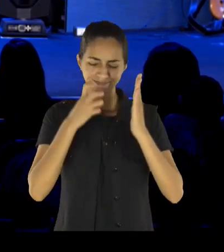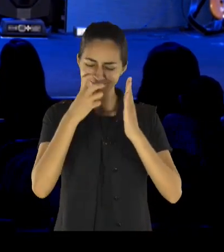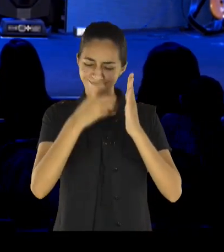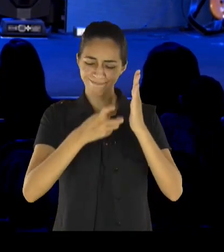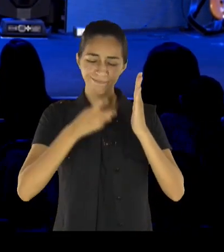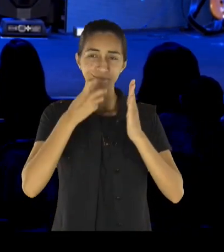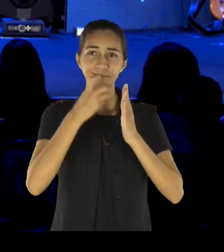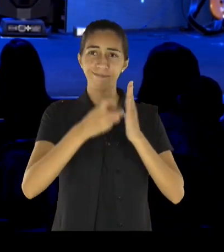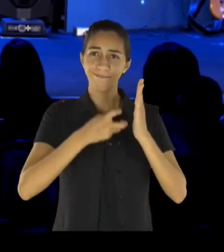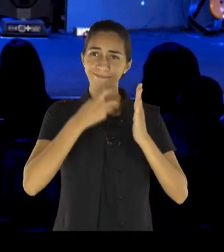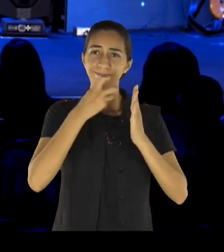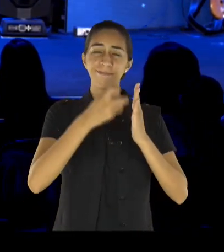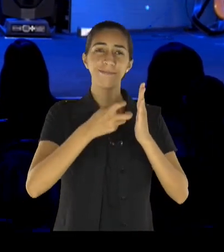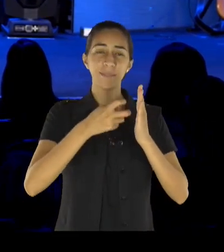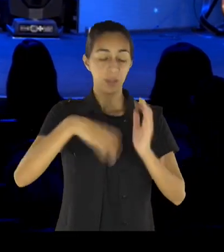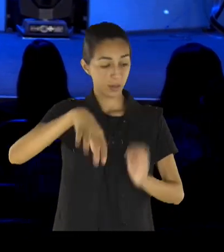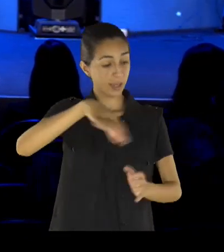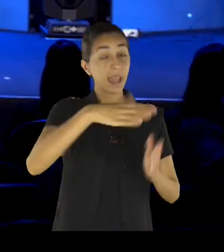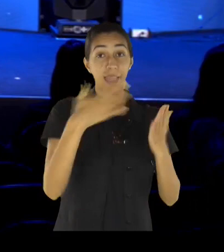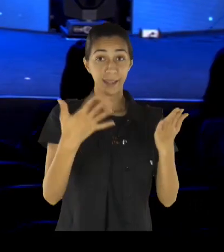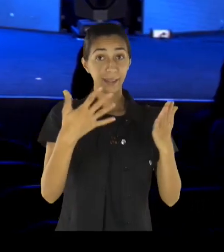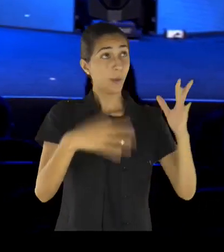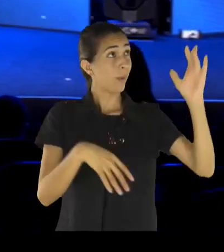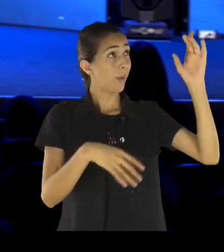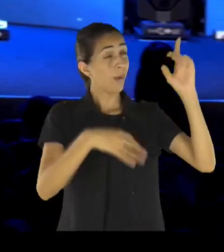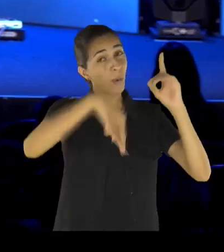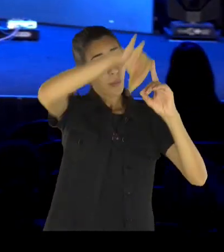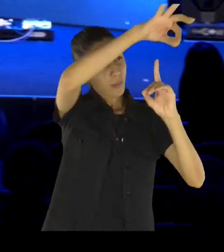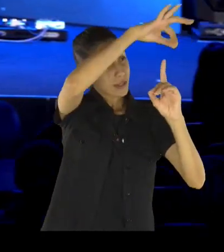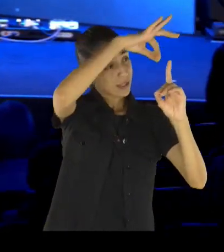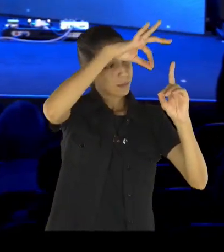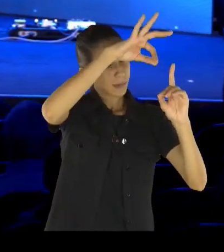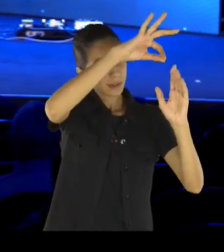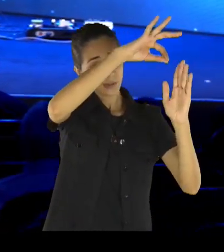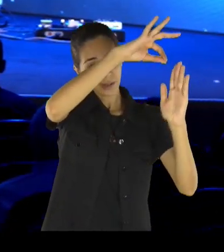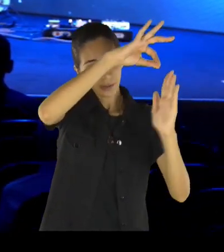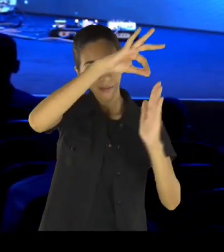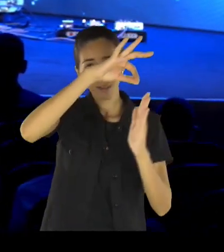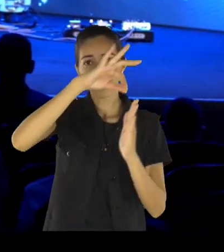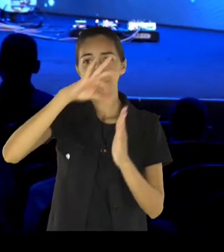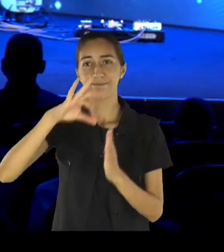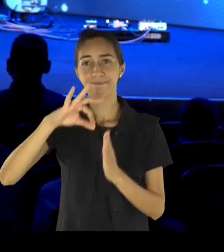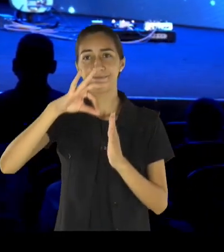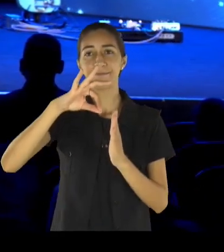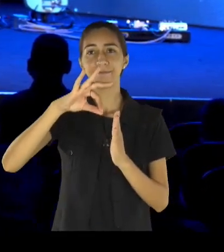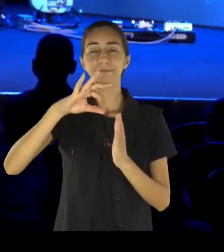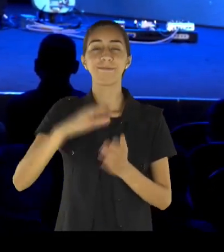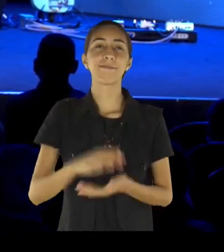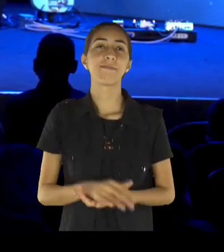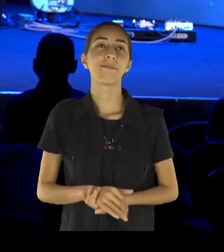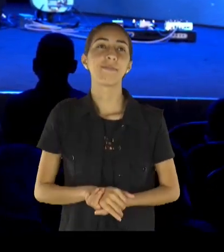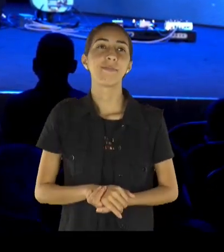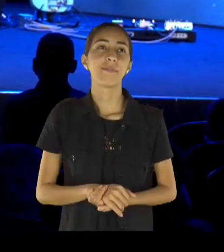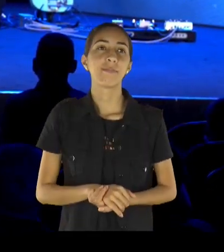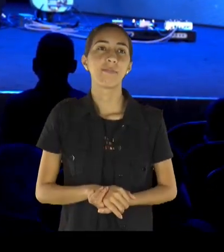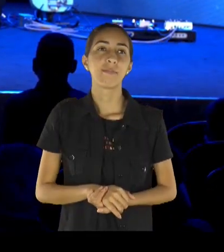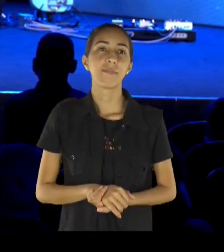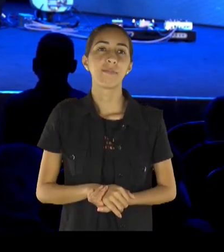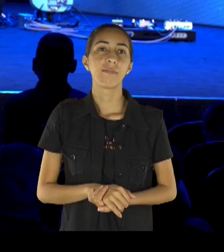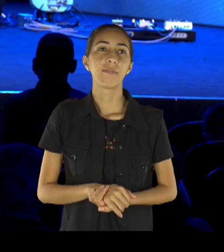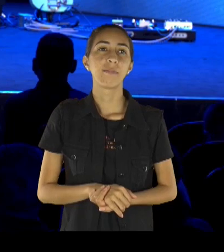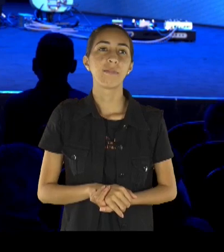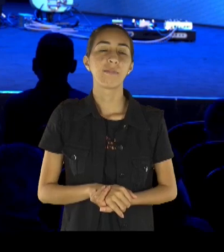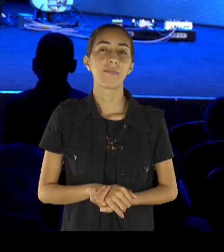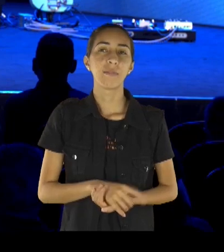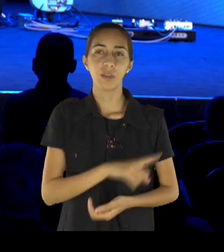que vem a saída, aí que está a saída, não existe outro tipo de saída, amém, eu sei que está